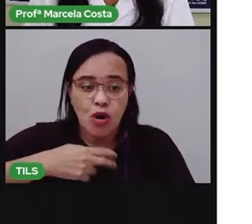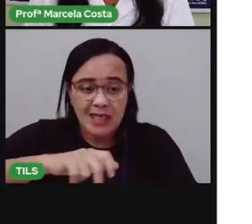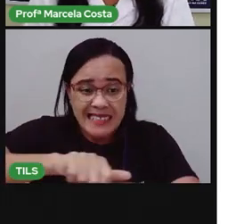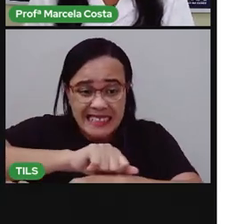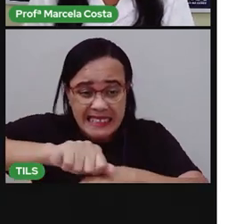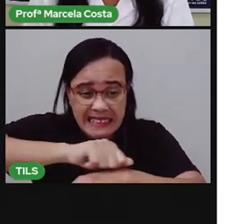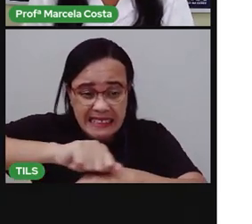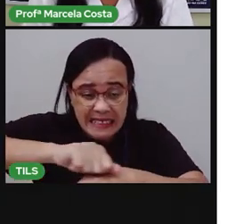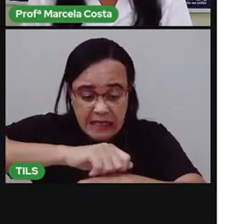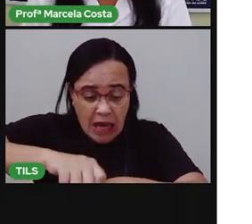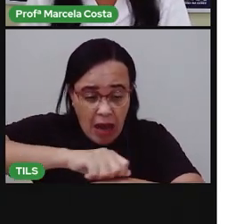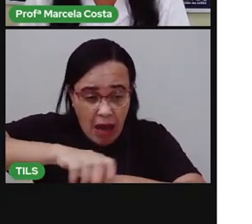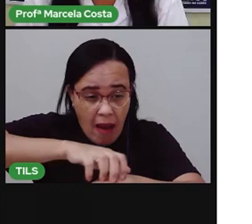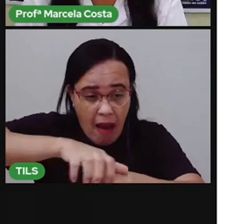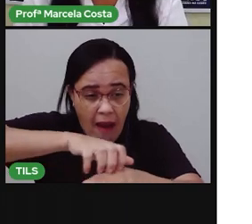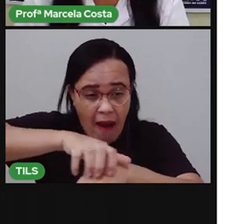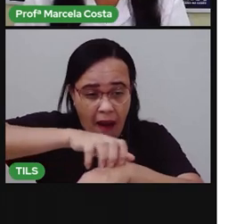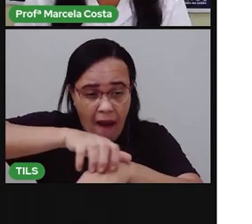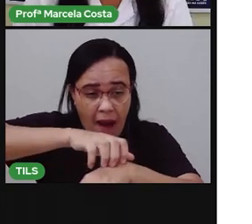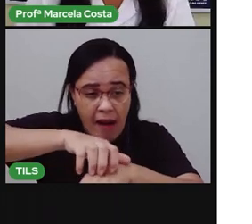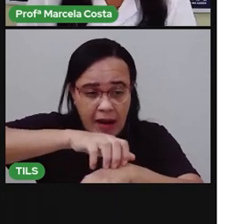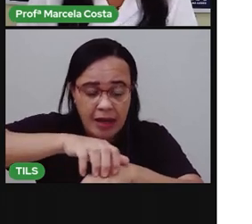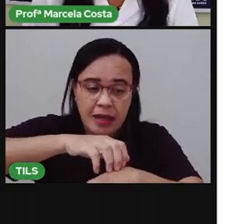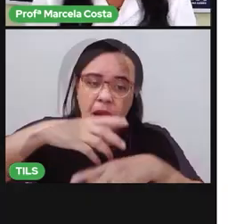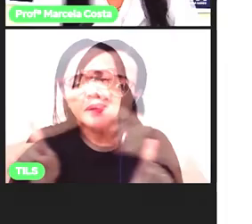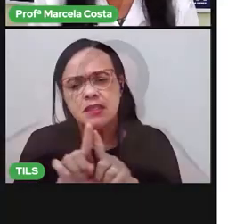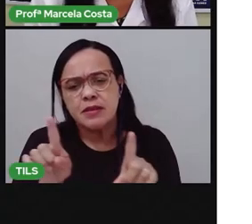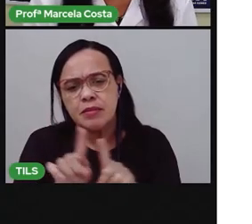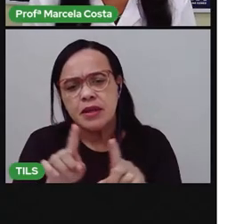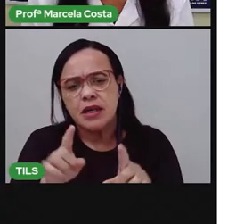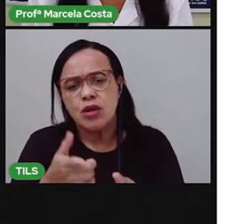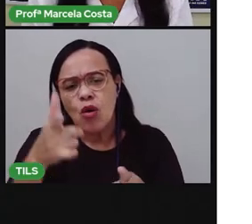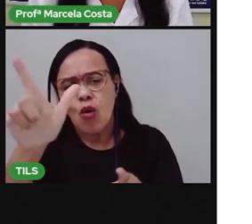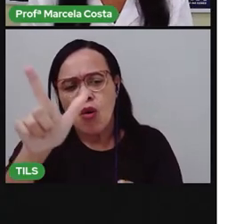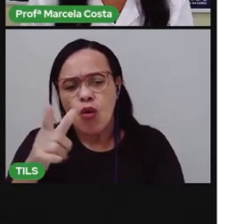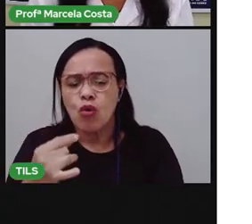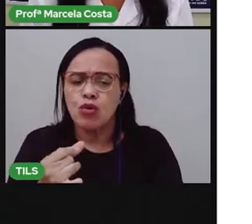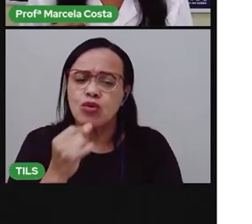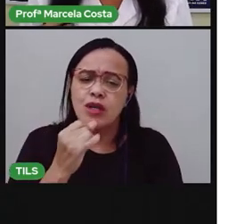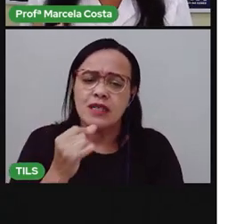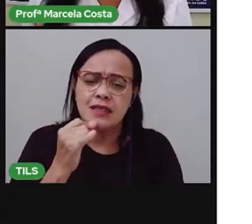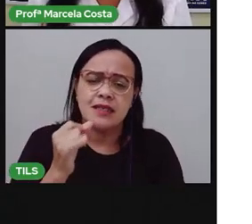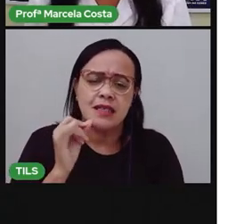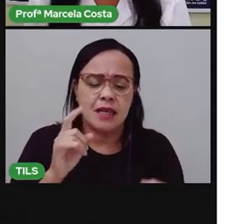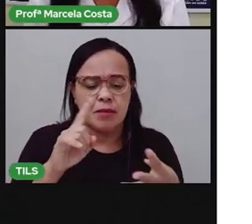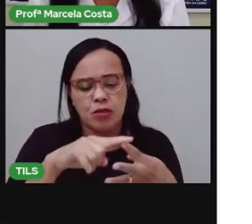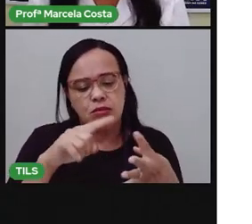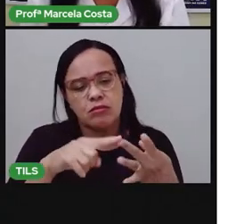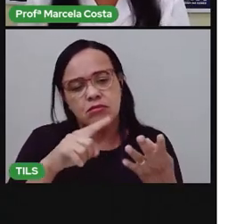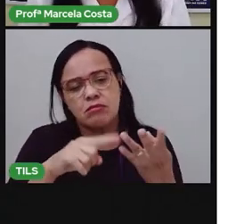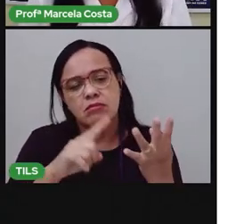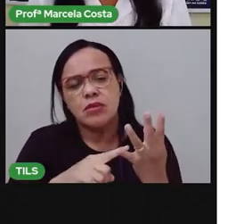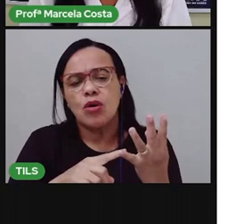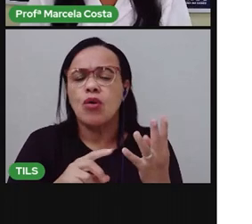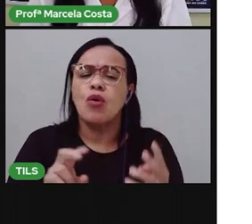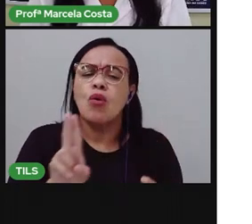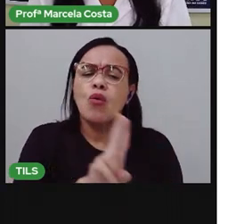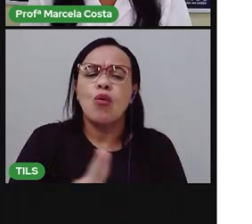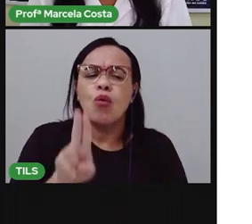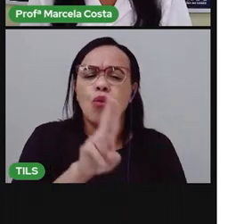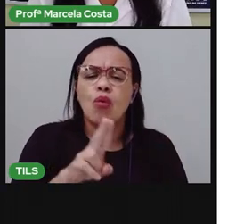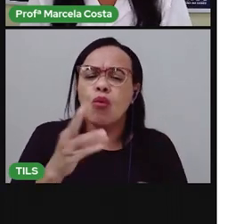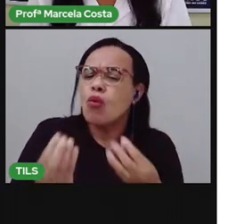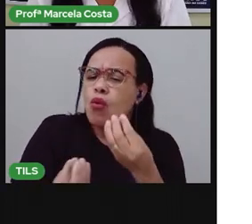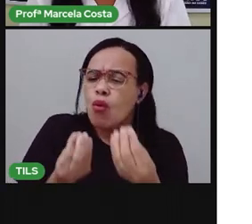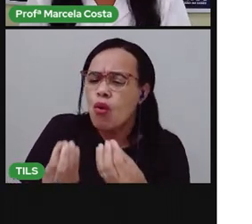A gente também consegue encontrar em rótulos as informações de uso desse produto,